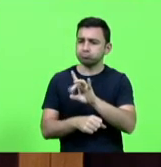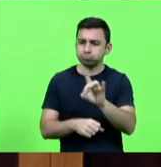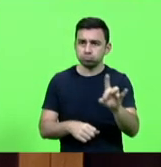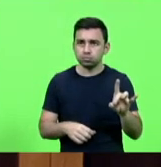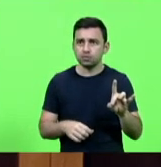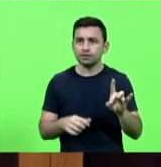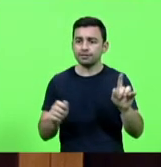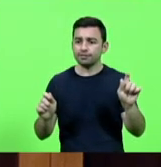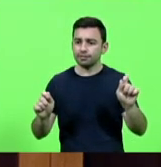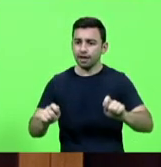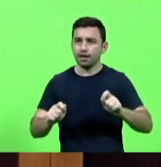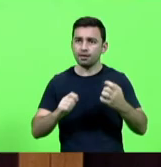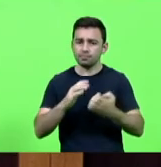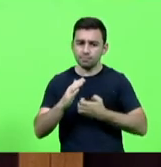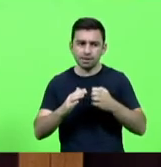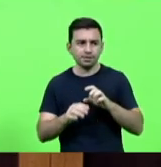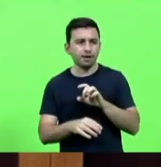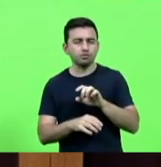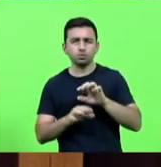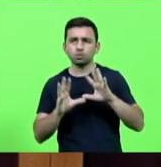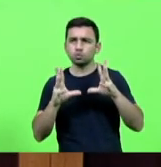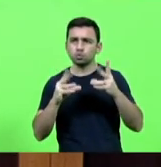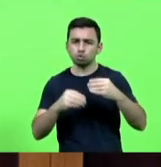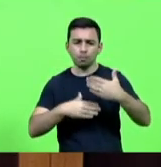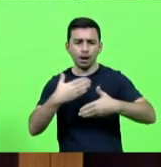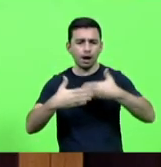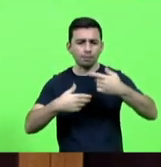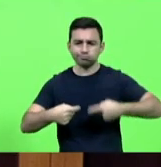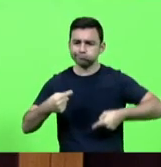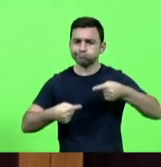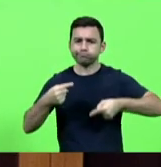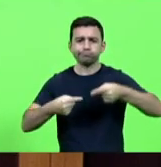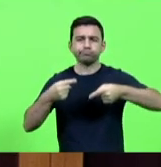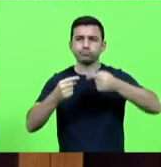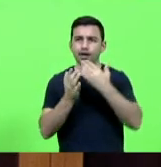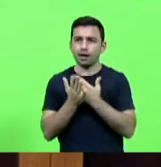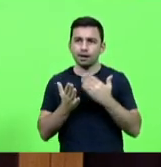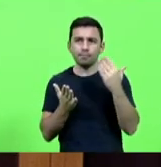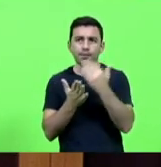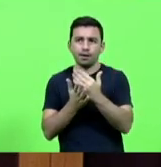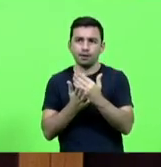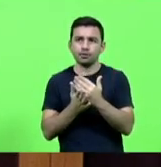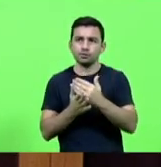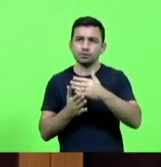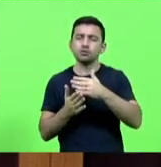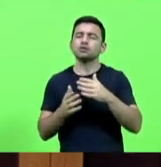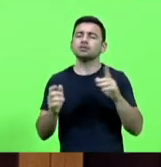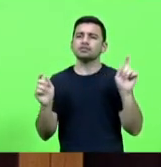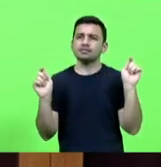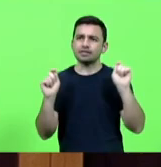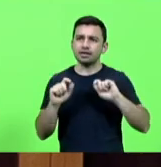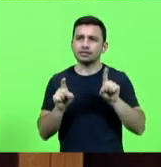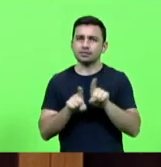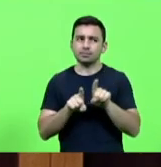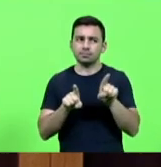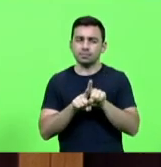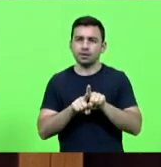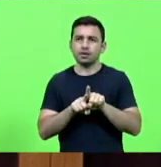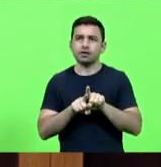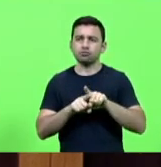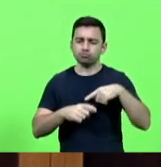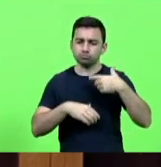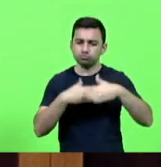que as empresas avancem na sua competitividade no mercado e gerando grandes e bons